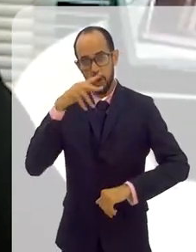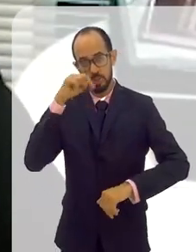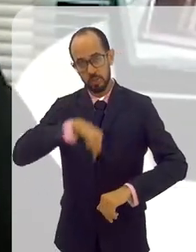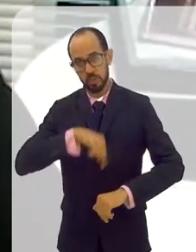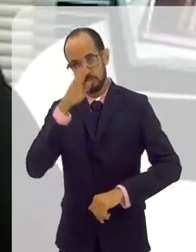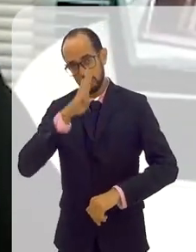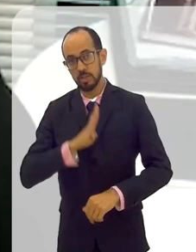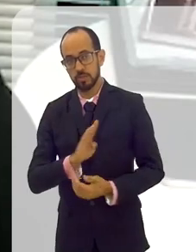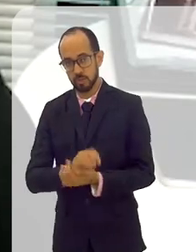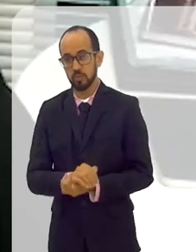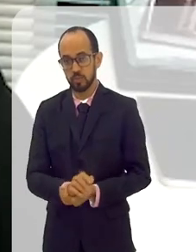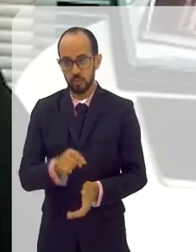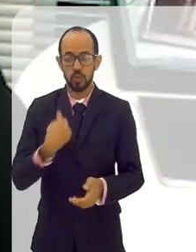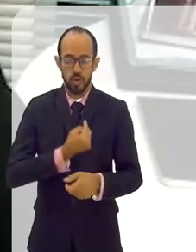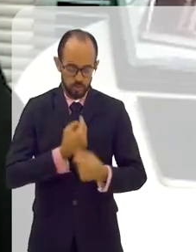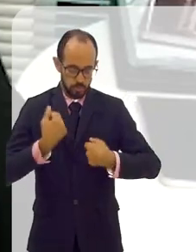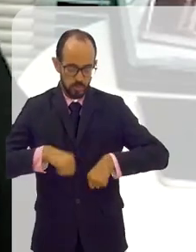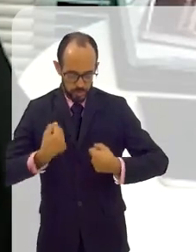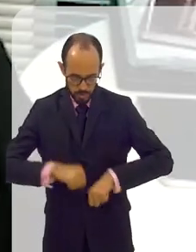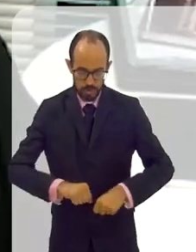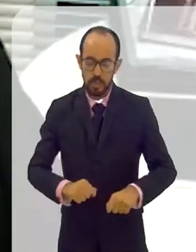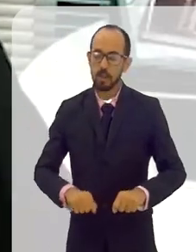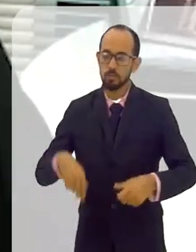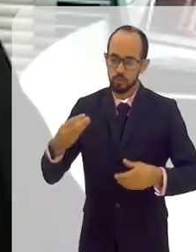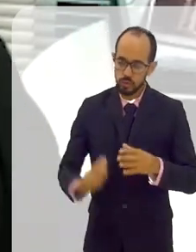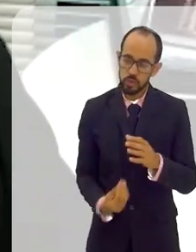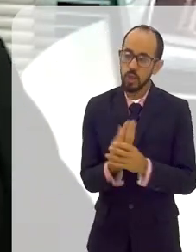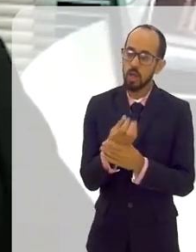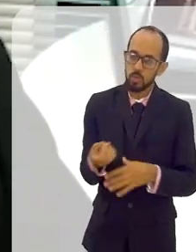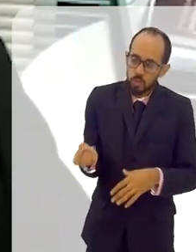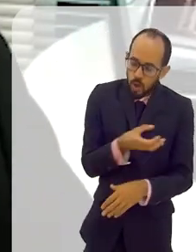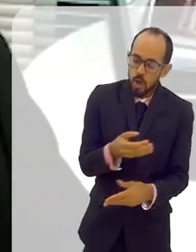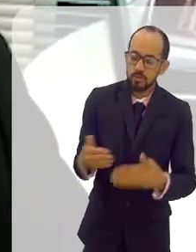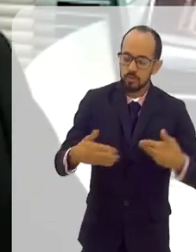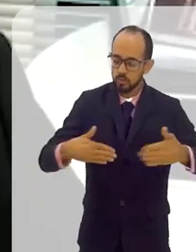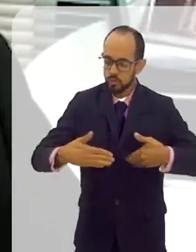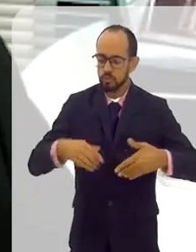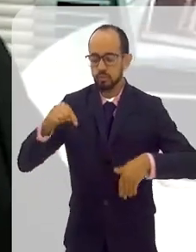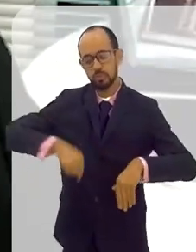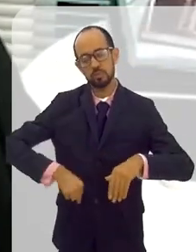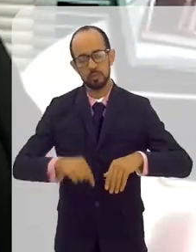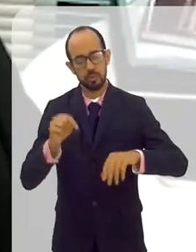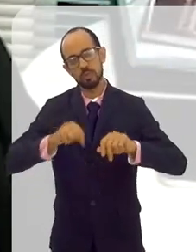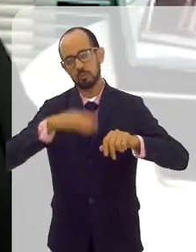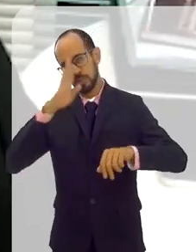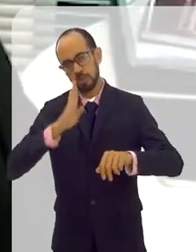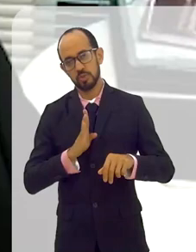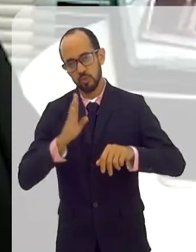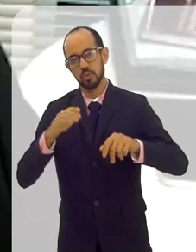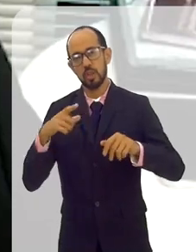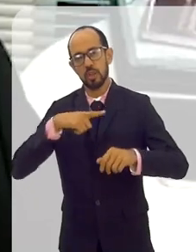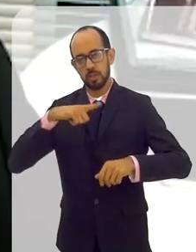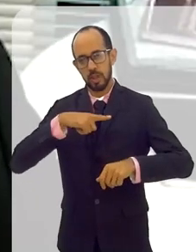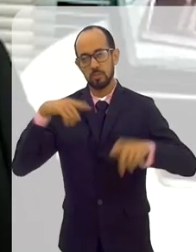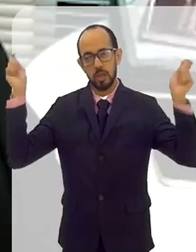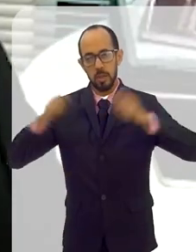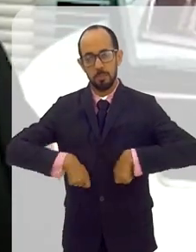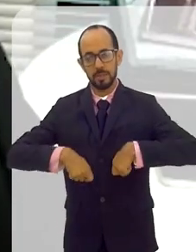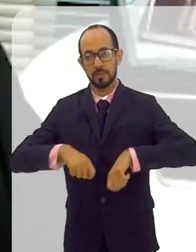fortalecido no país. Nós precisamos reindustrializar a nação. Já temos, pelo menos por enquanto,